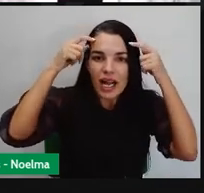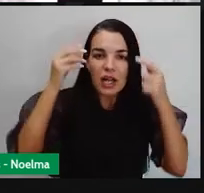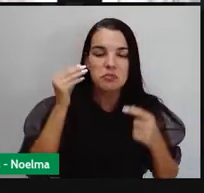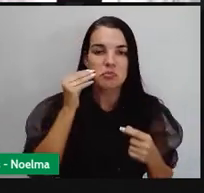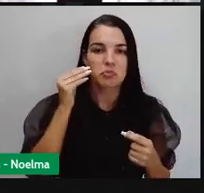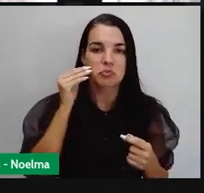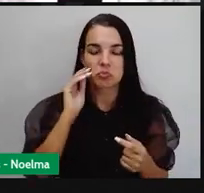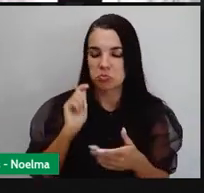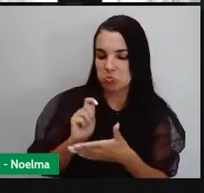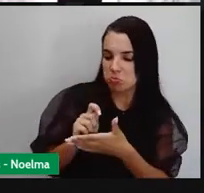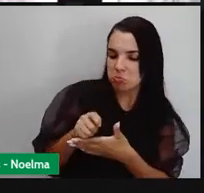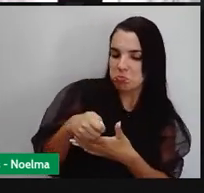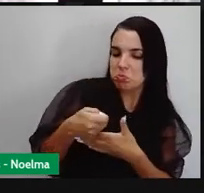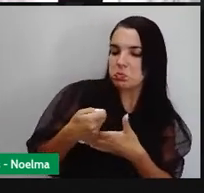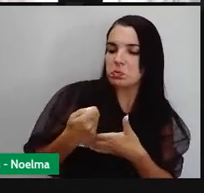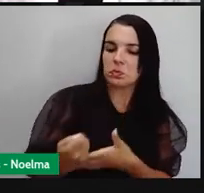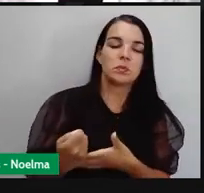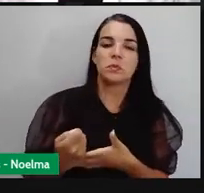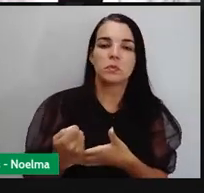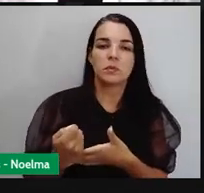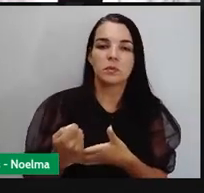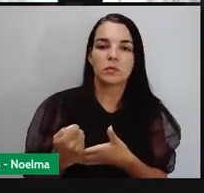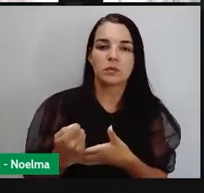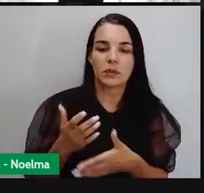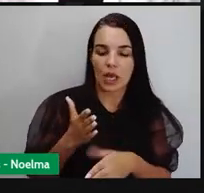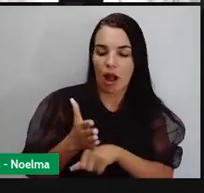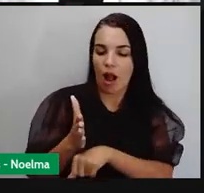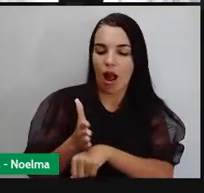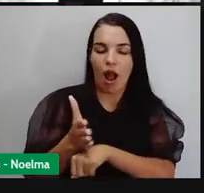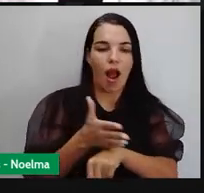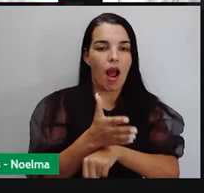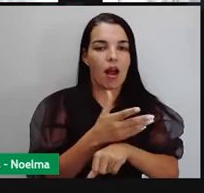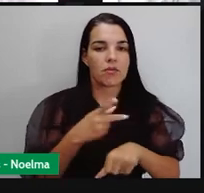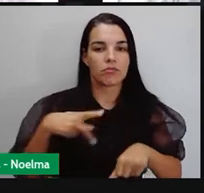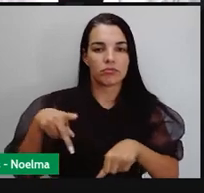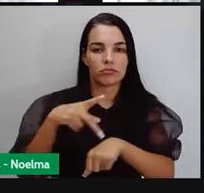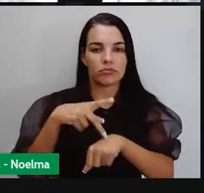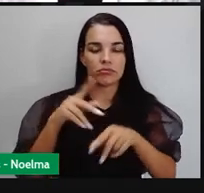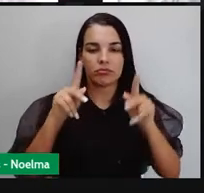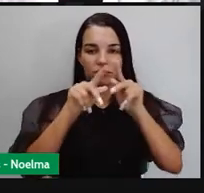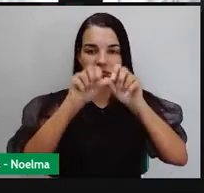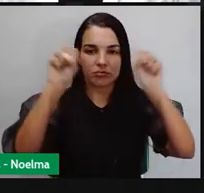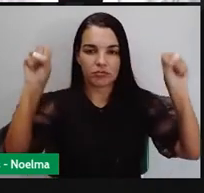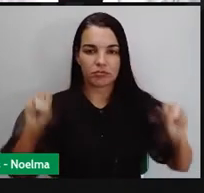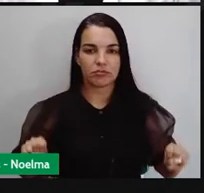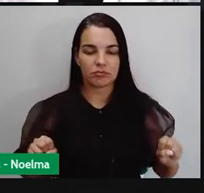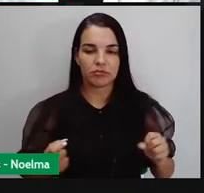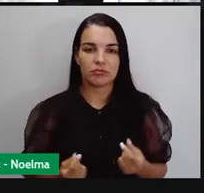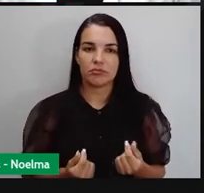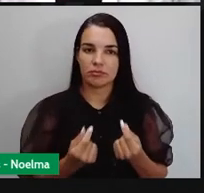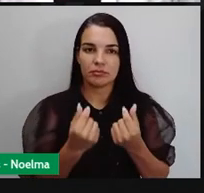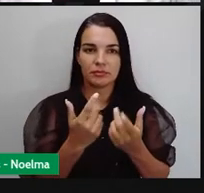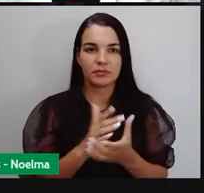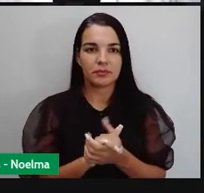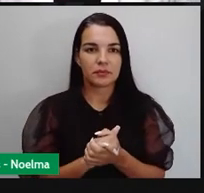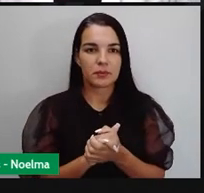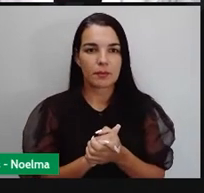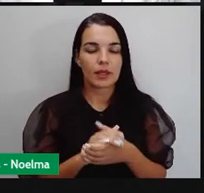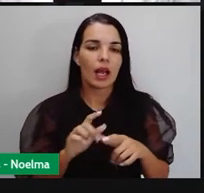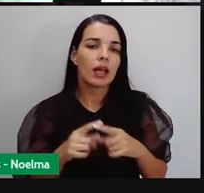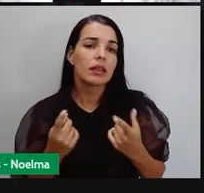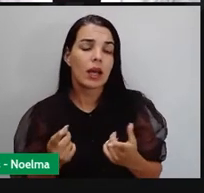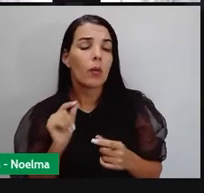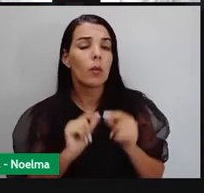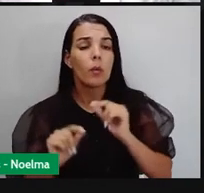intervencionismo mercantilista e do absolutismo. Bem,